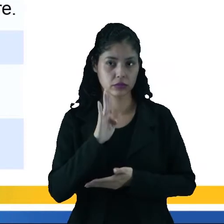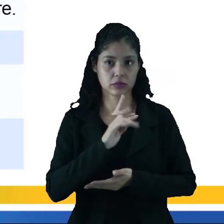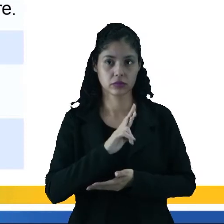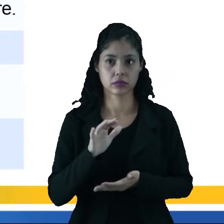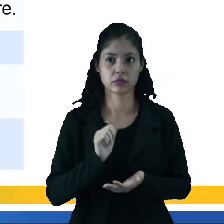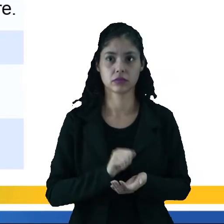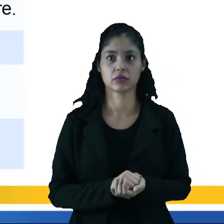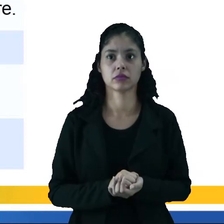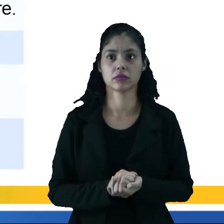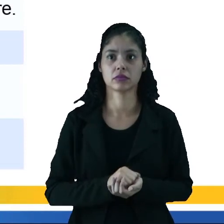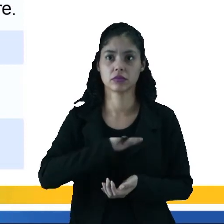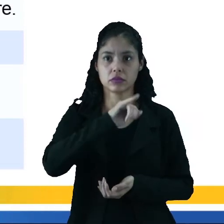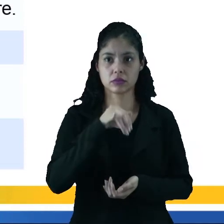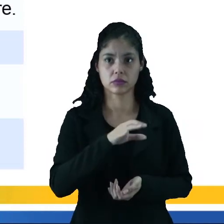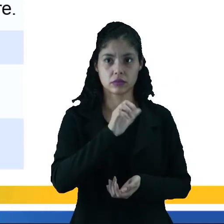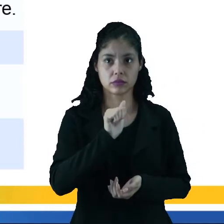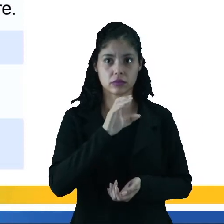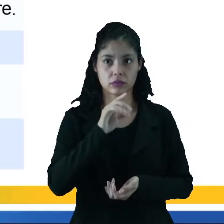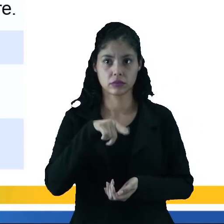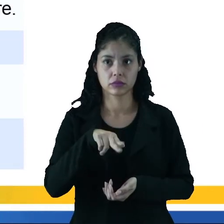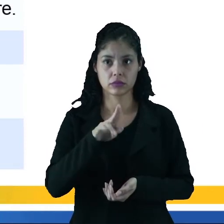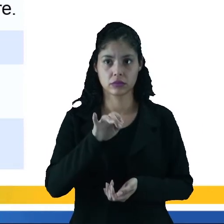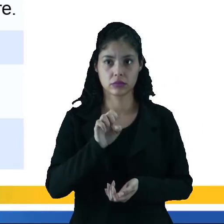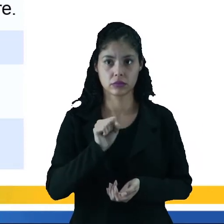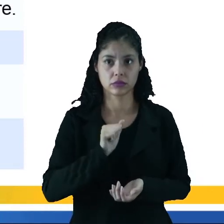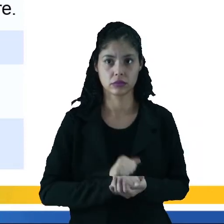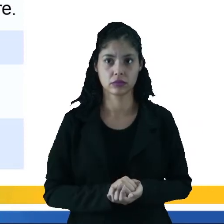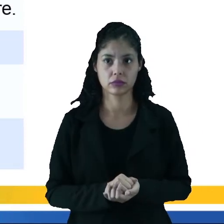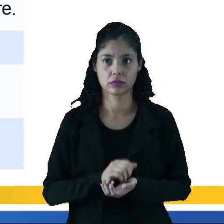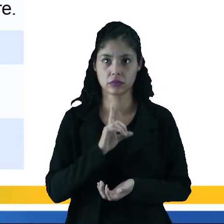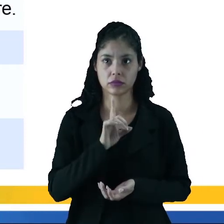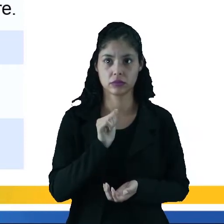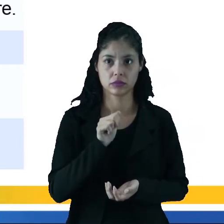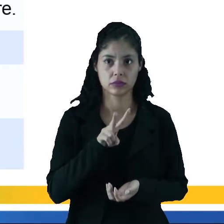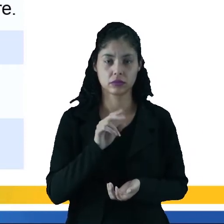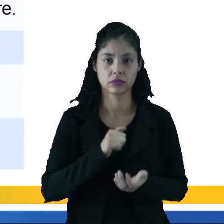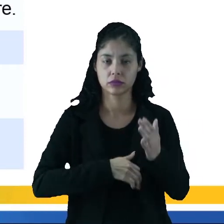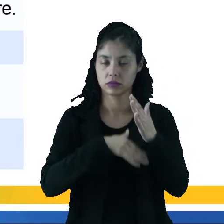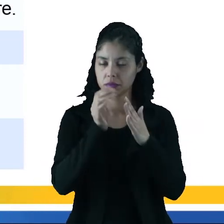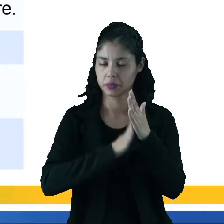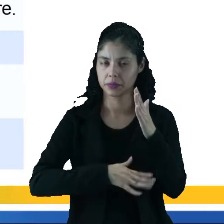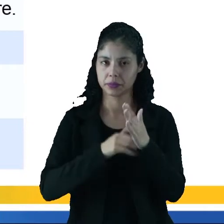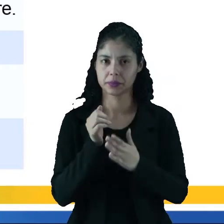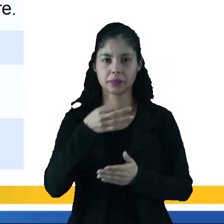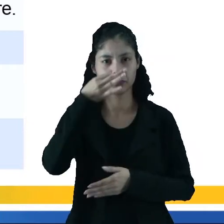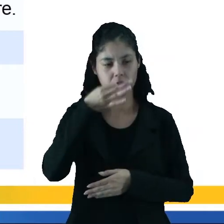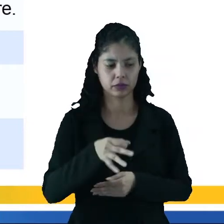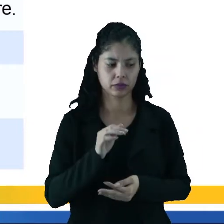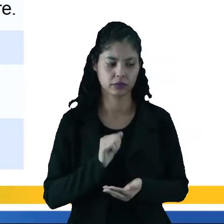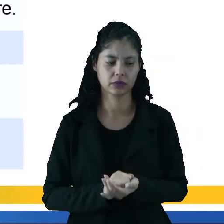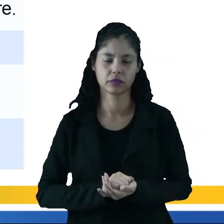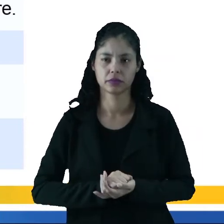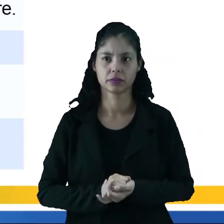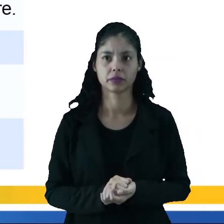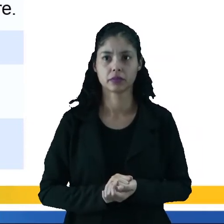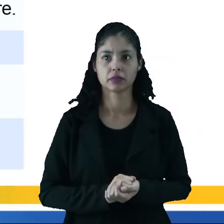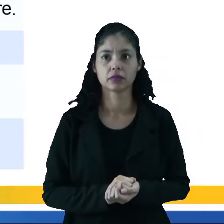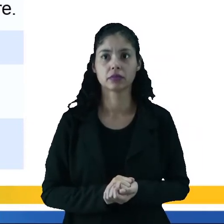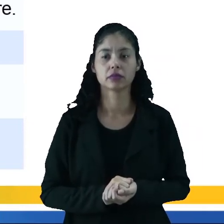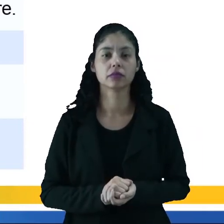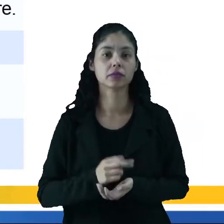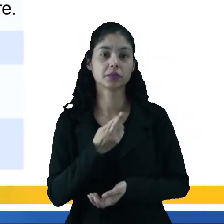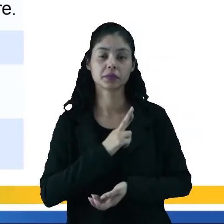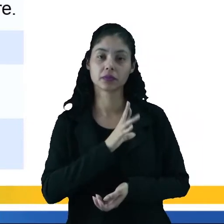barroco. O artista desse período vai ser Jacques-Louis Davi, que ele foi o pintor oficial da corte de Napoleão.